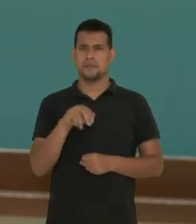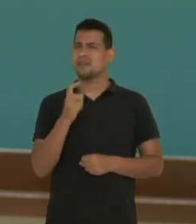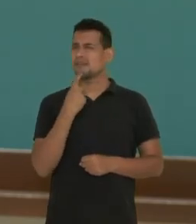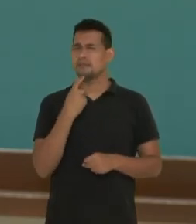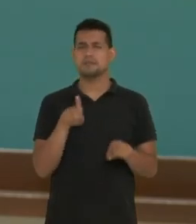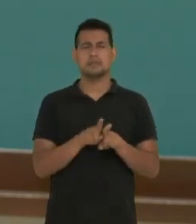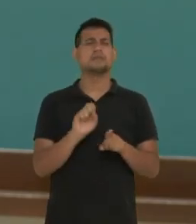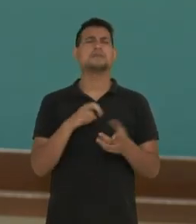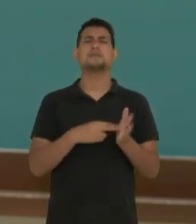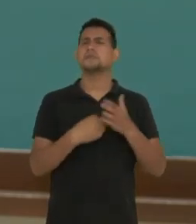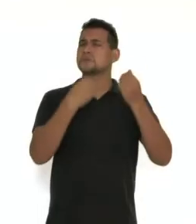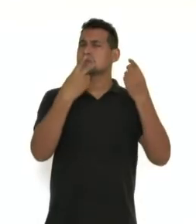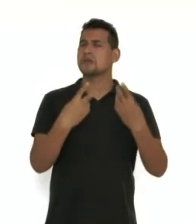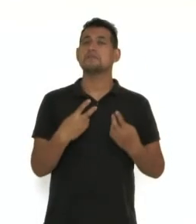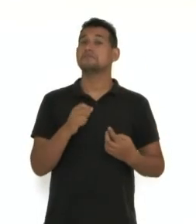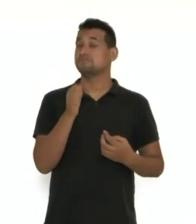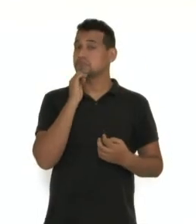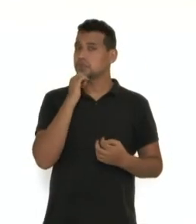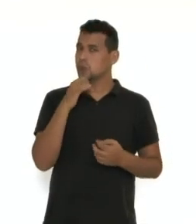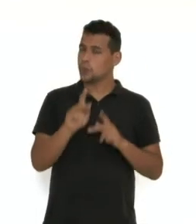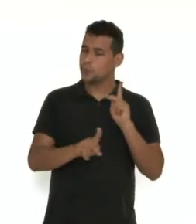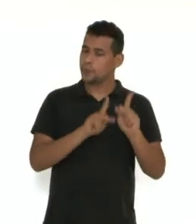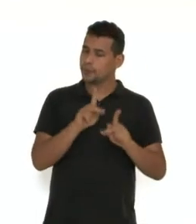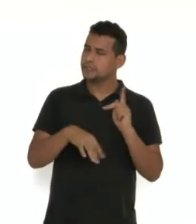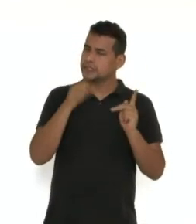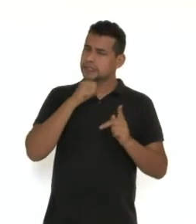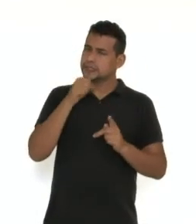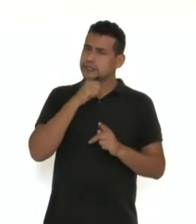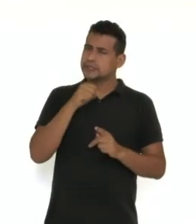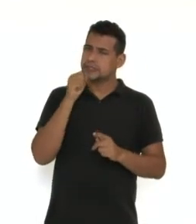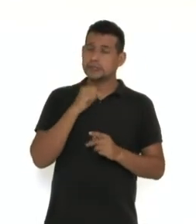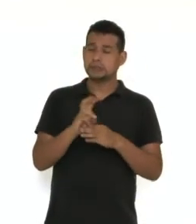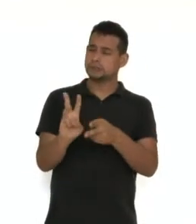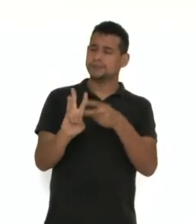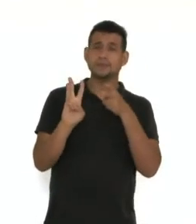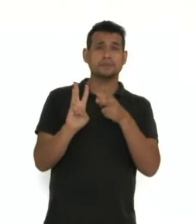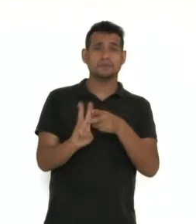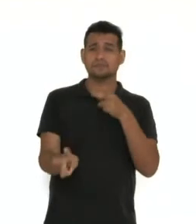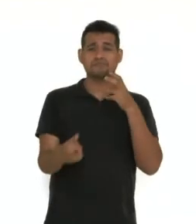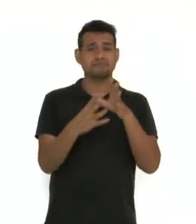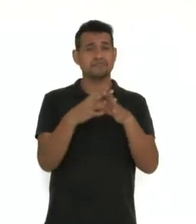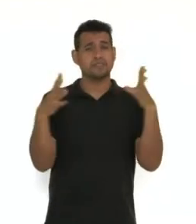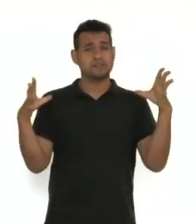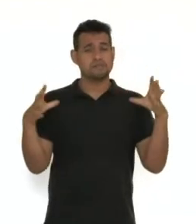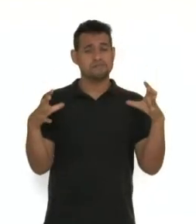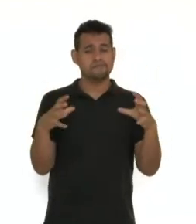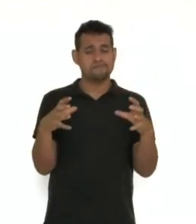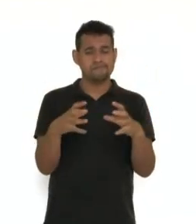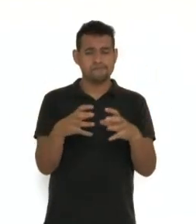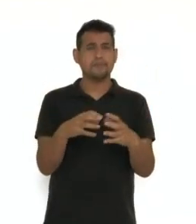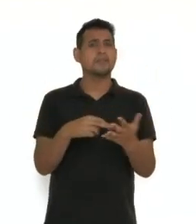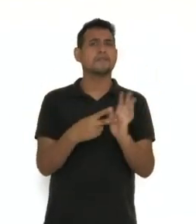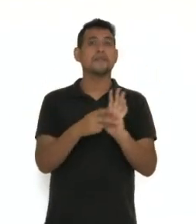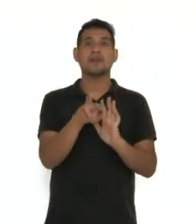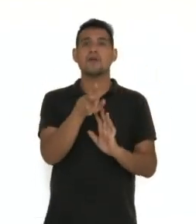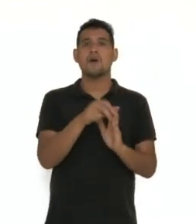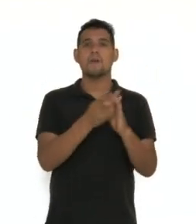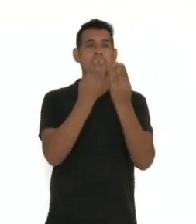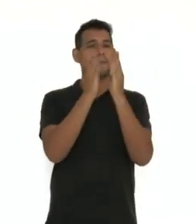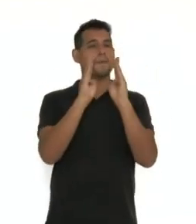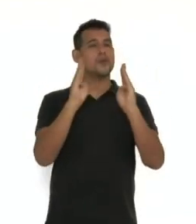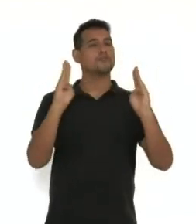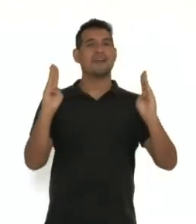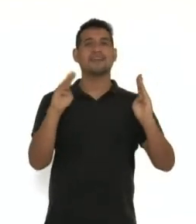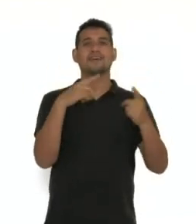E ele nos diz o seguinte, os anciãos indígenas que estão desaparecendo são bibliotecas vivas de todo este